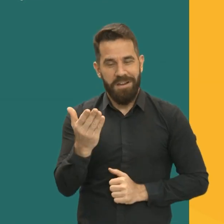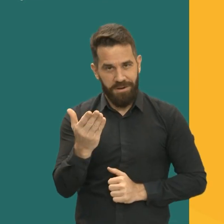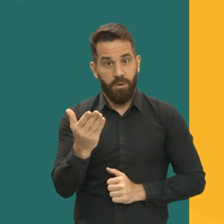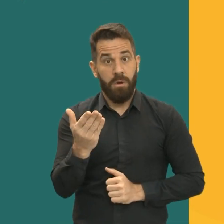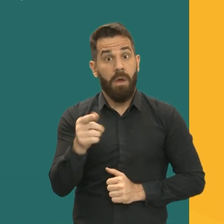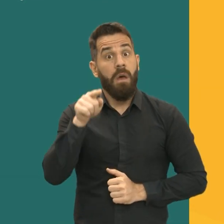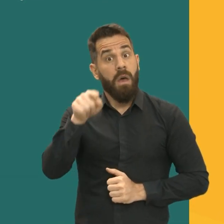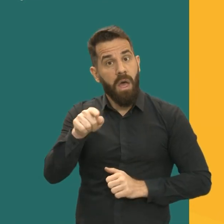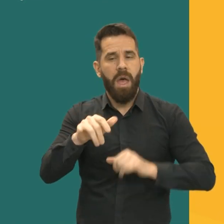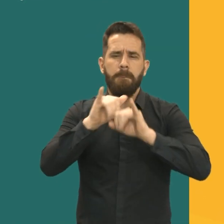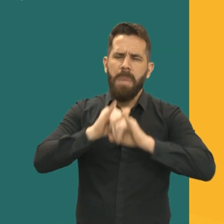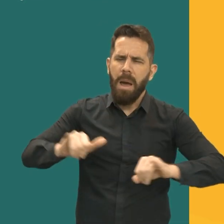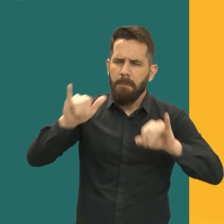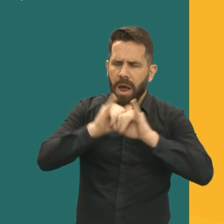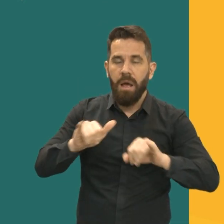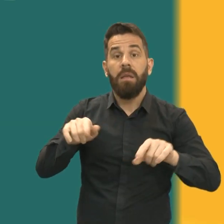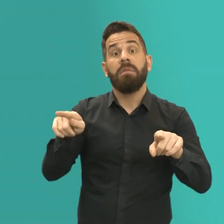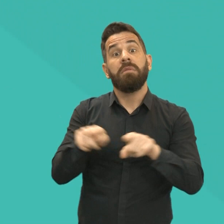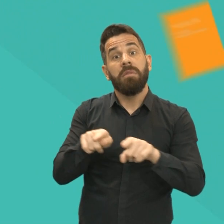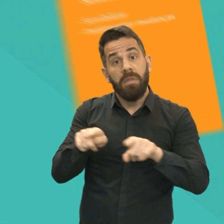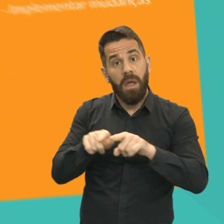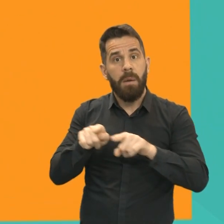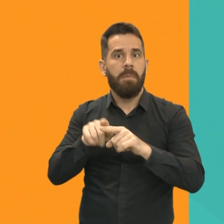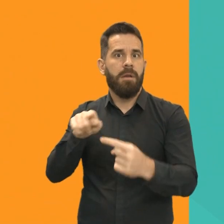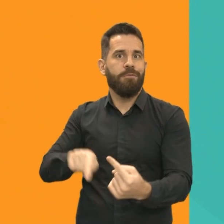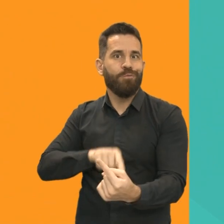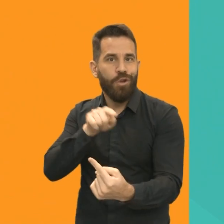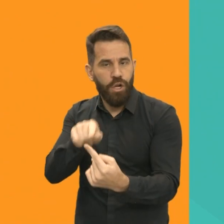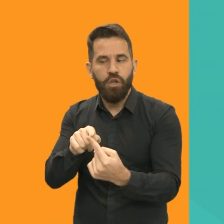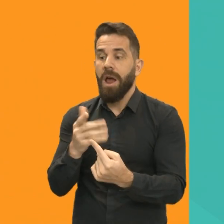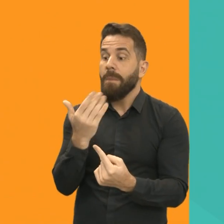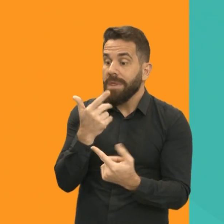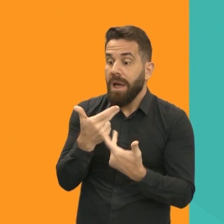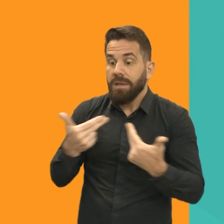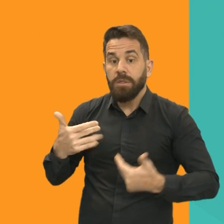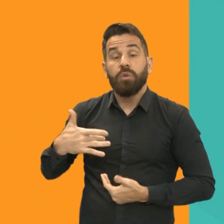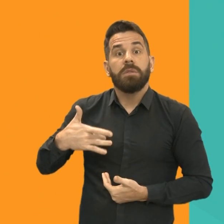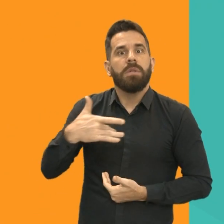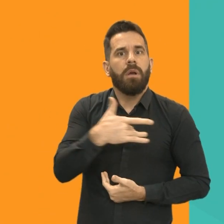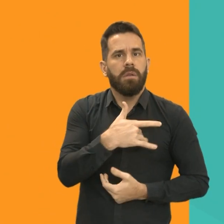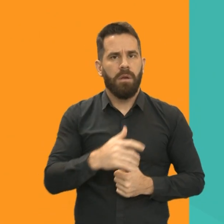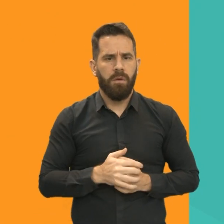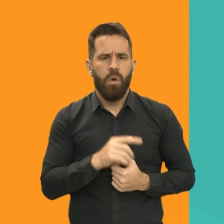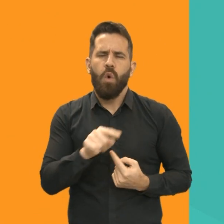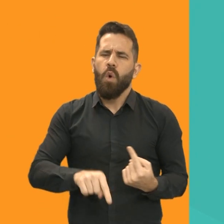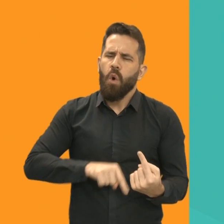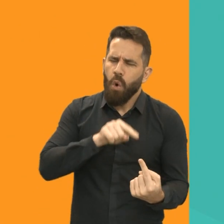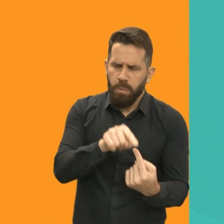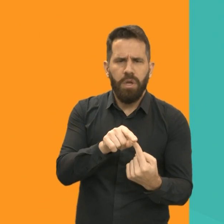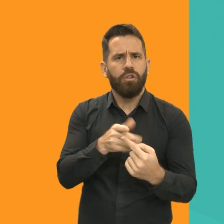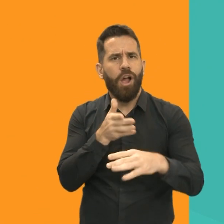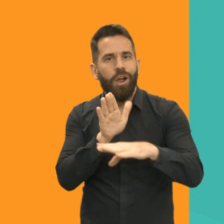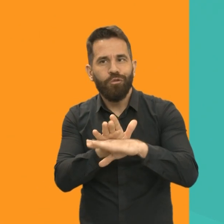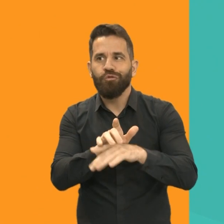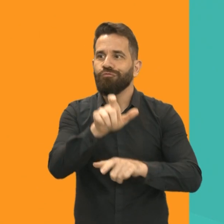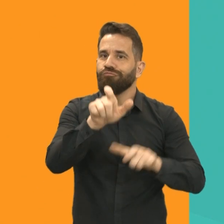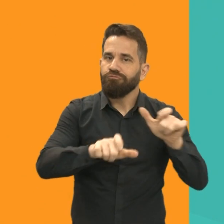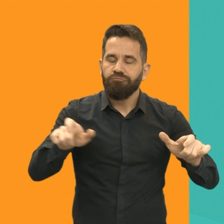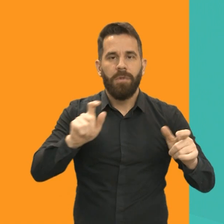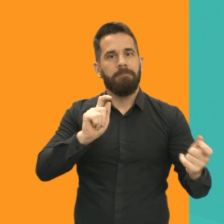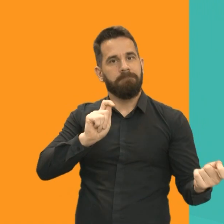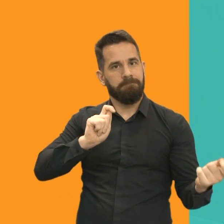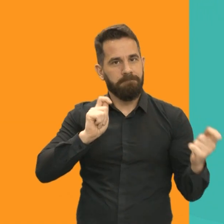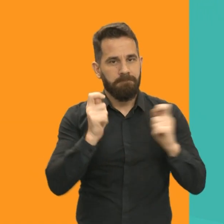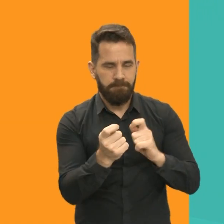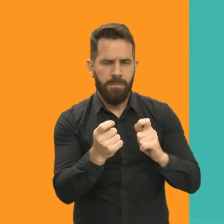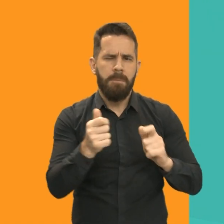discute o que é alimentação saudável. O objetivo é sensibilizar e implementar mudanças em todos os níveis de decisão